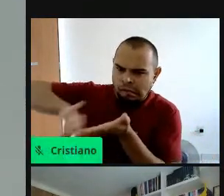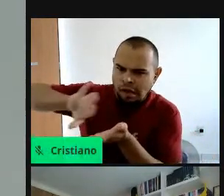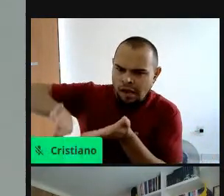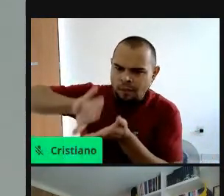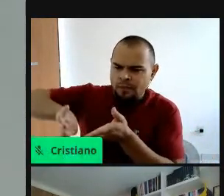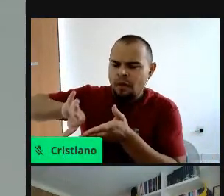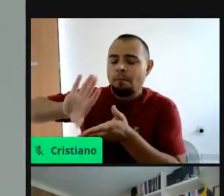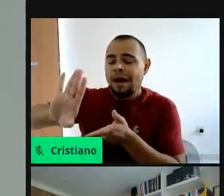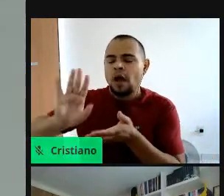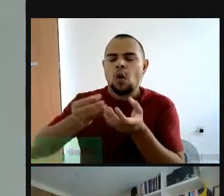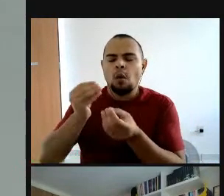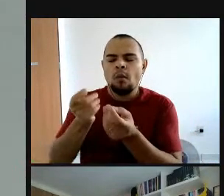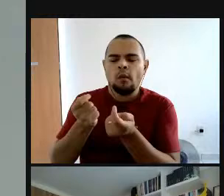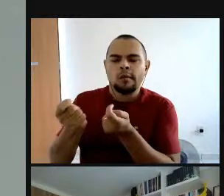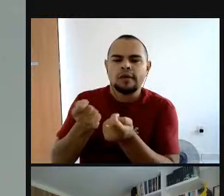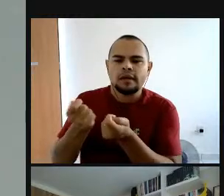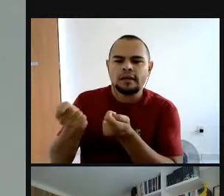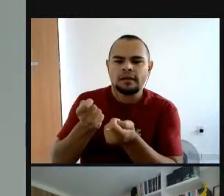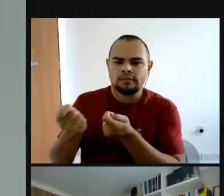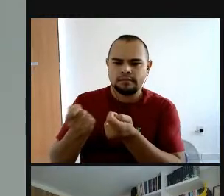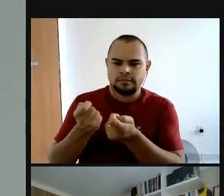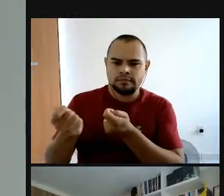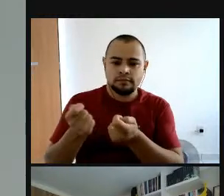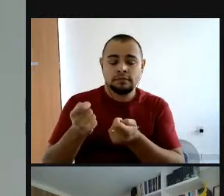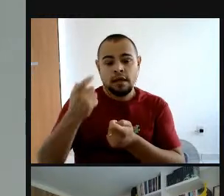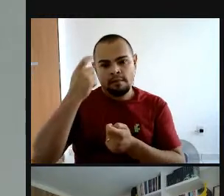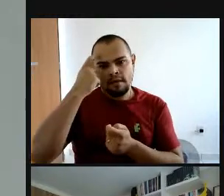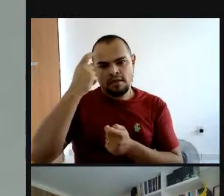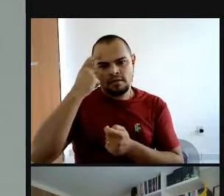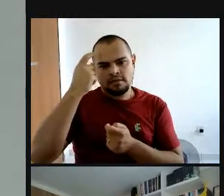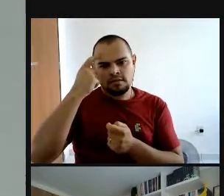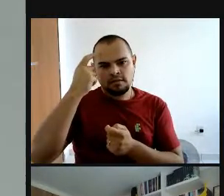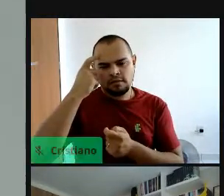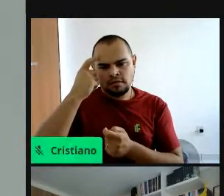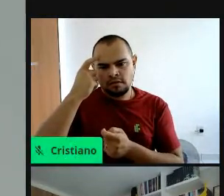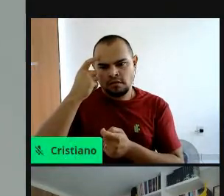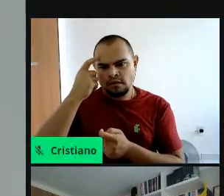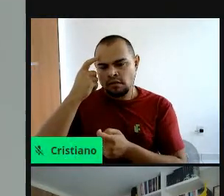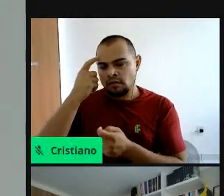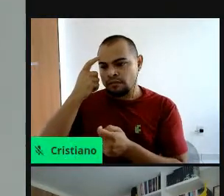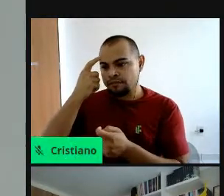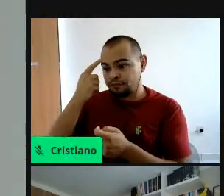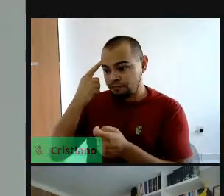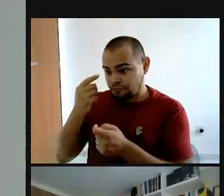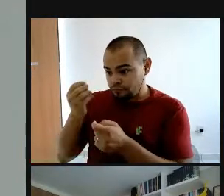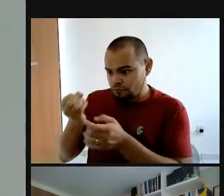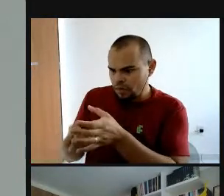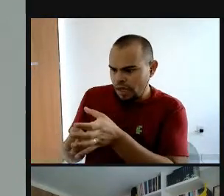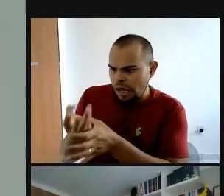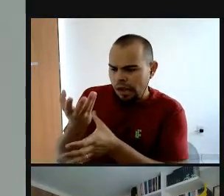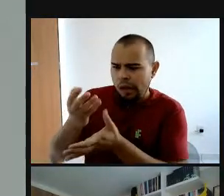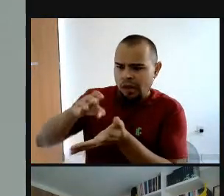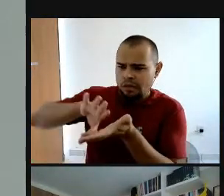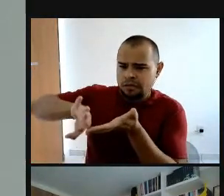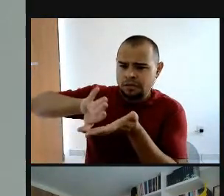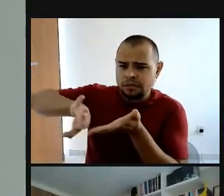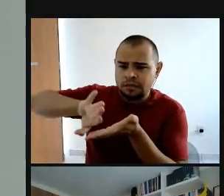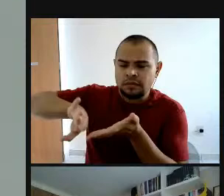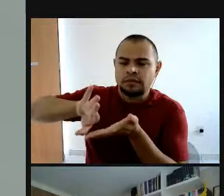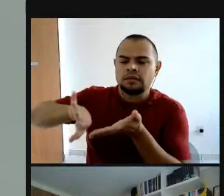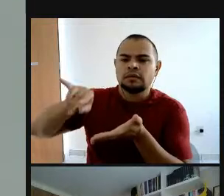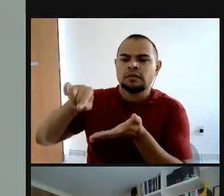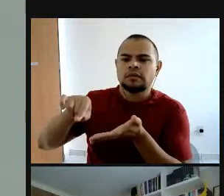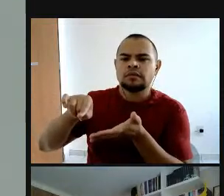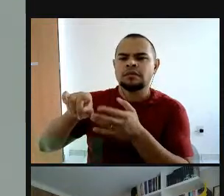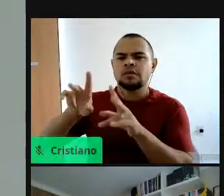de modo mais equilibrado, né, então é sempre pensar isso na não geração, né, ou, principalmente em relação ao